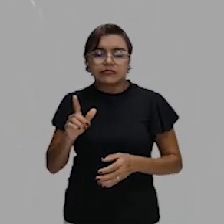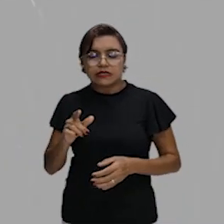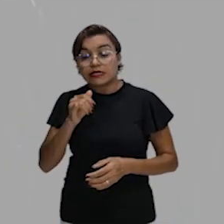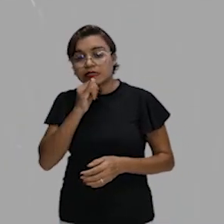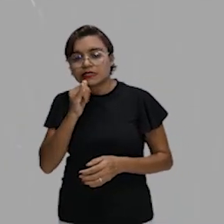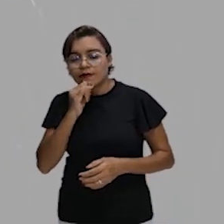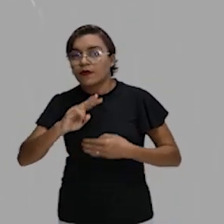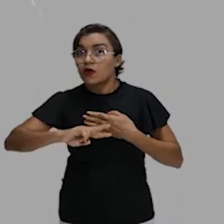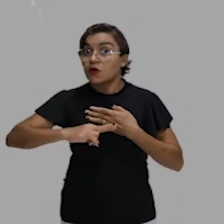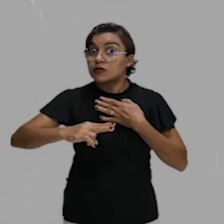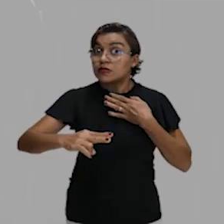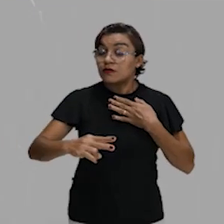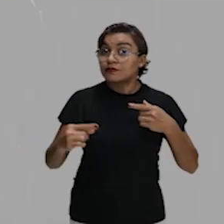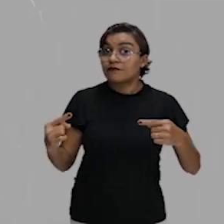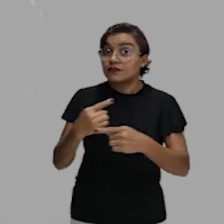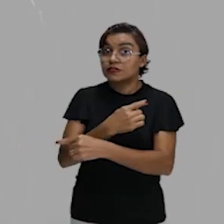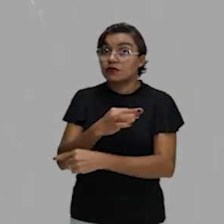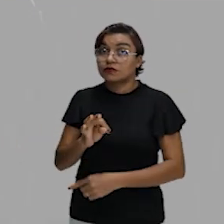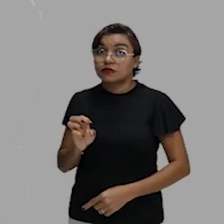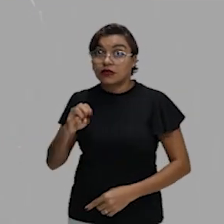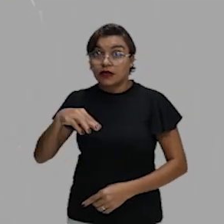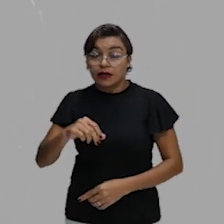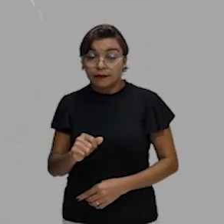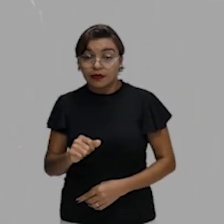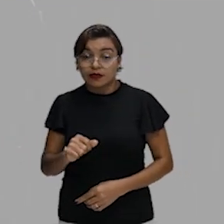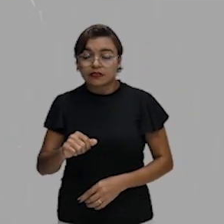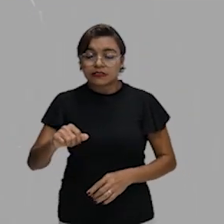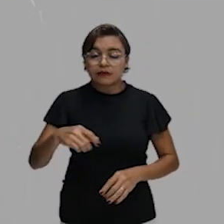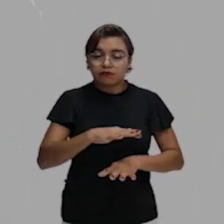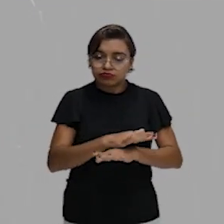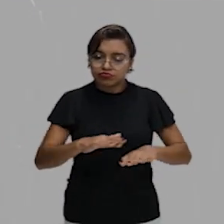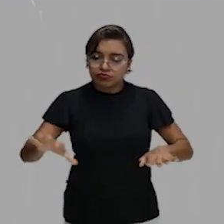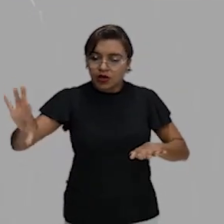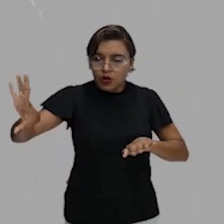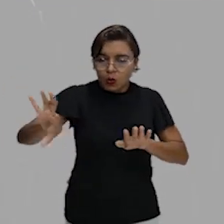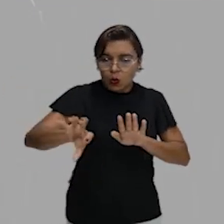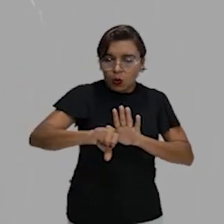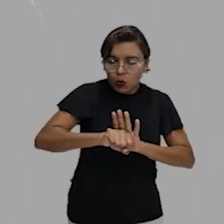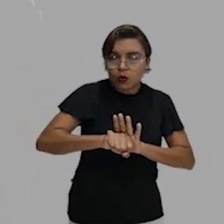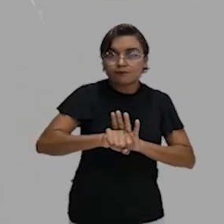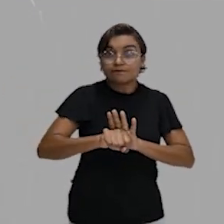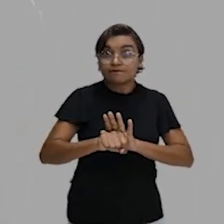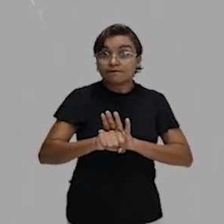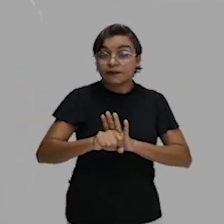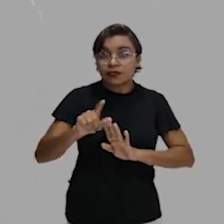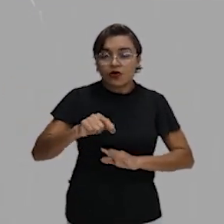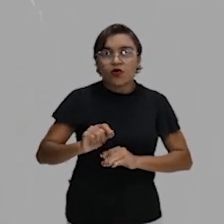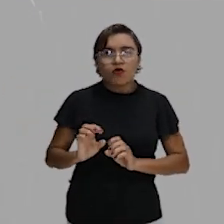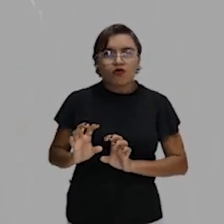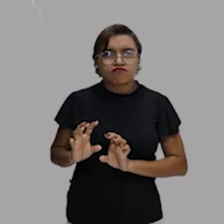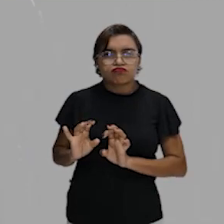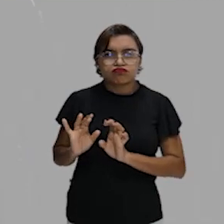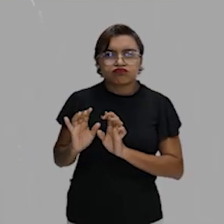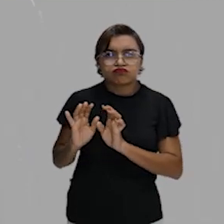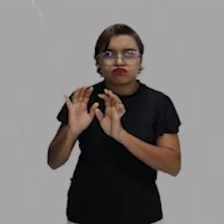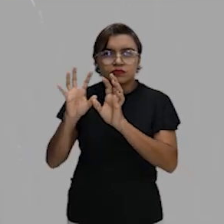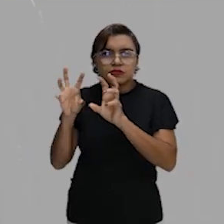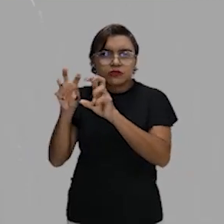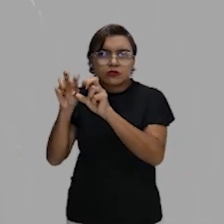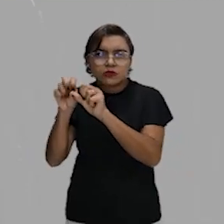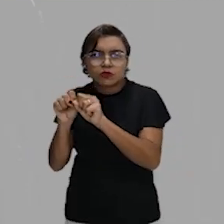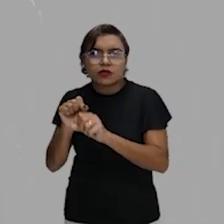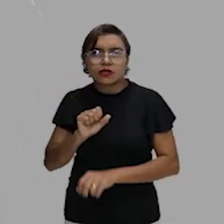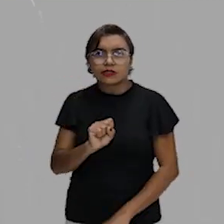Inversão térmica, ela concentra aqueles gases poluentes na superfície, né? E aqueles gases, aquela fumaça escura, gente denomina ela de smog.